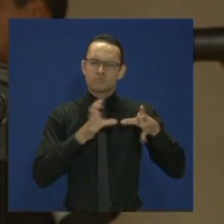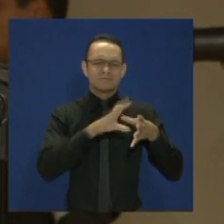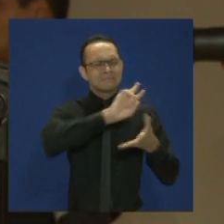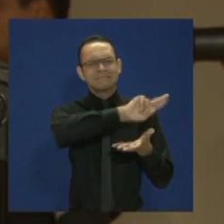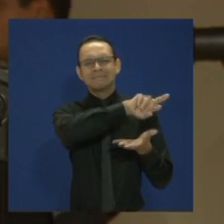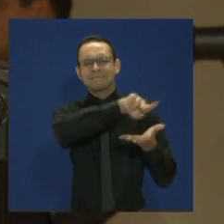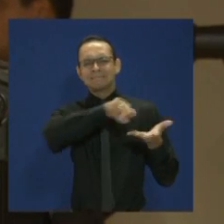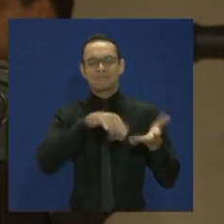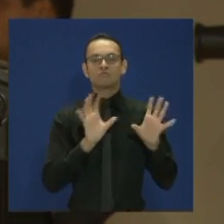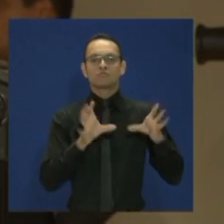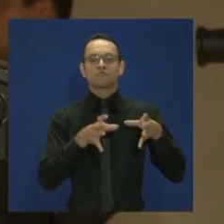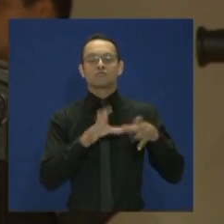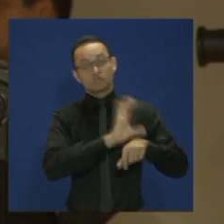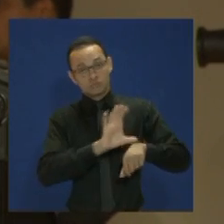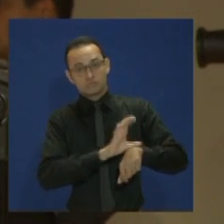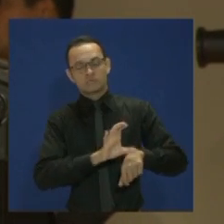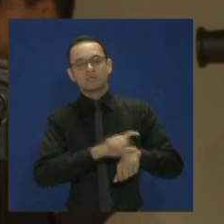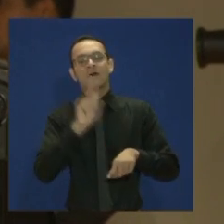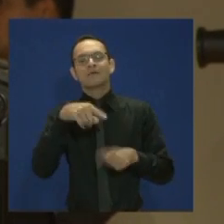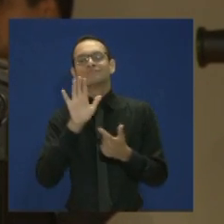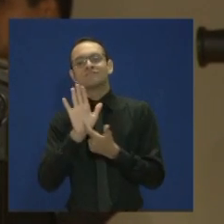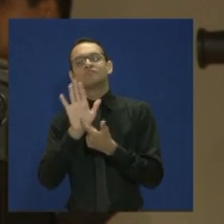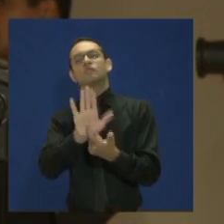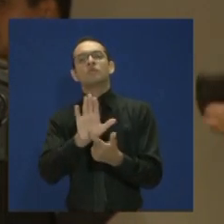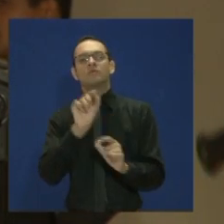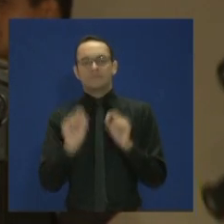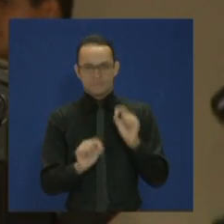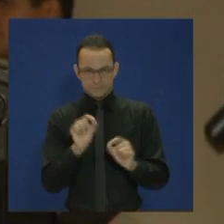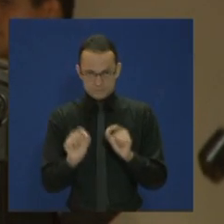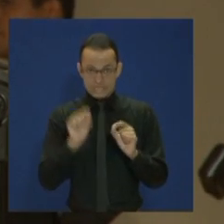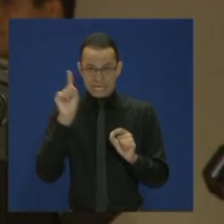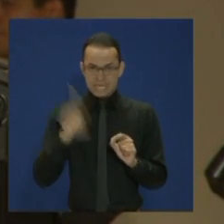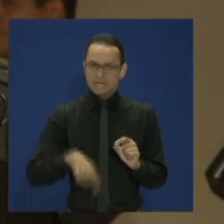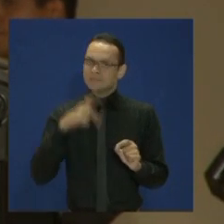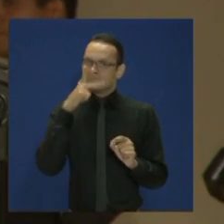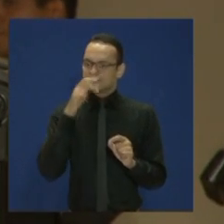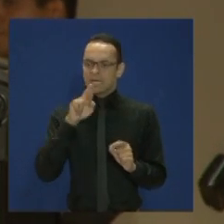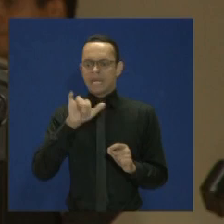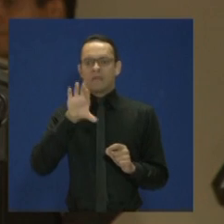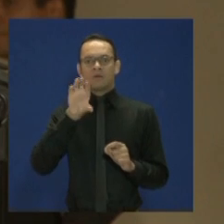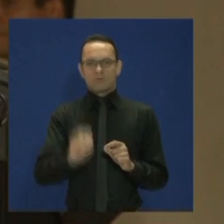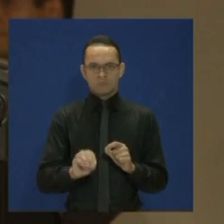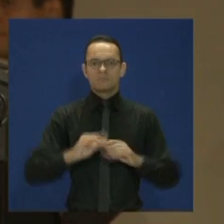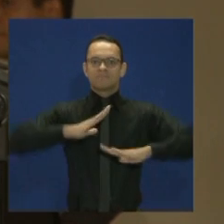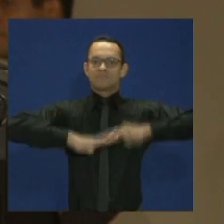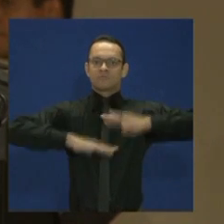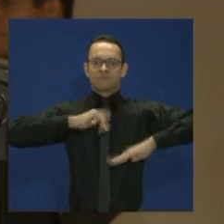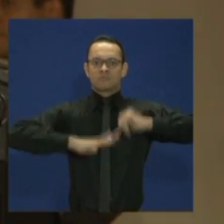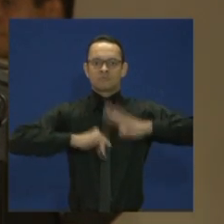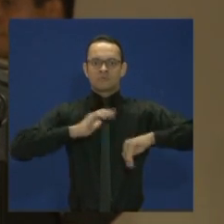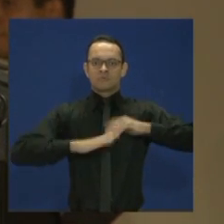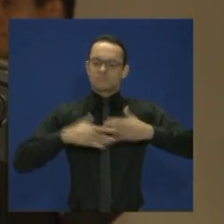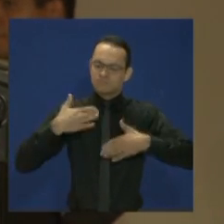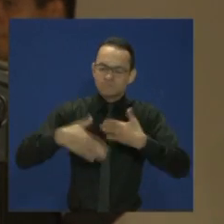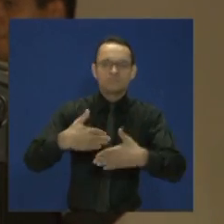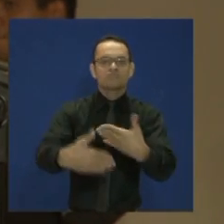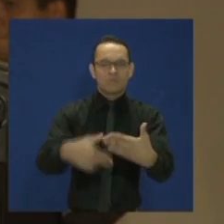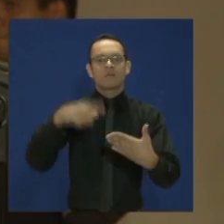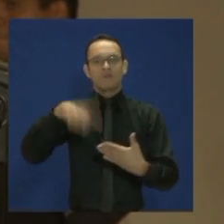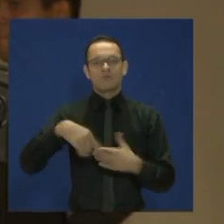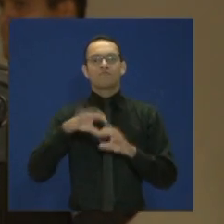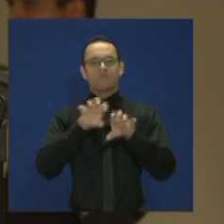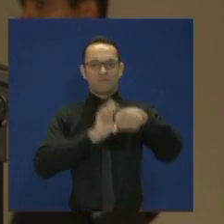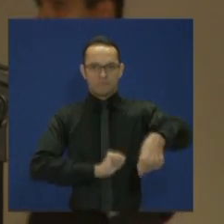fornece uma pequena amostra da rica diversidade de profissionais que são formados nessa